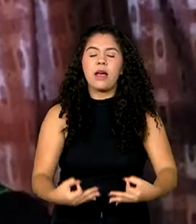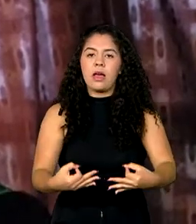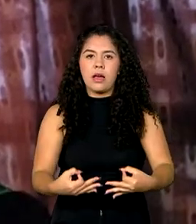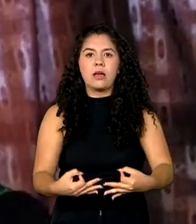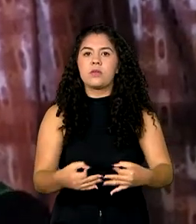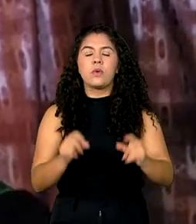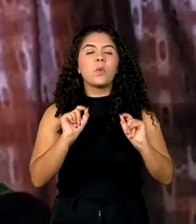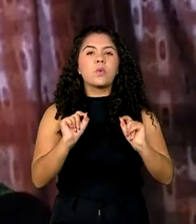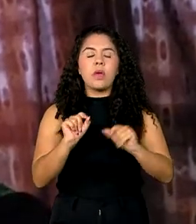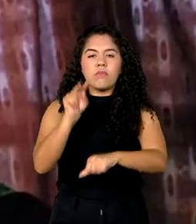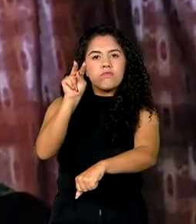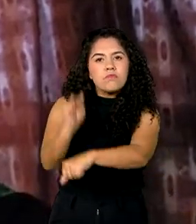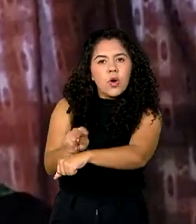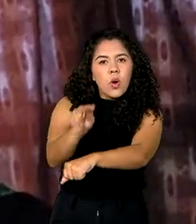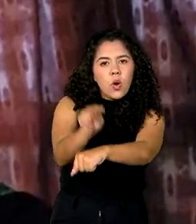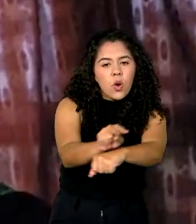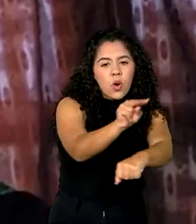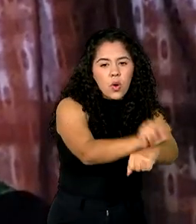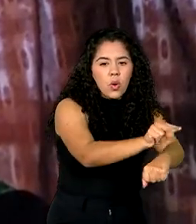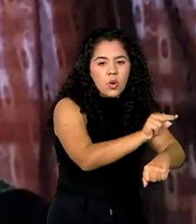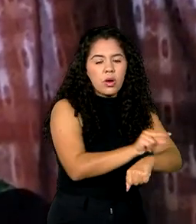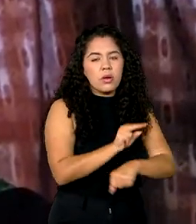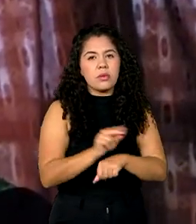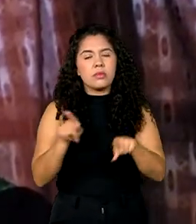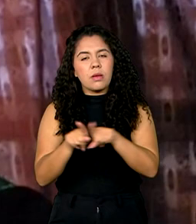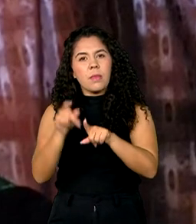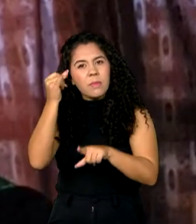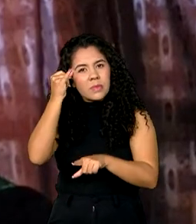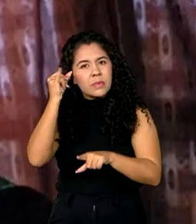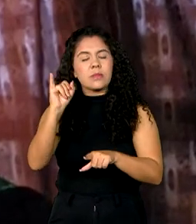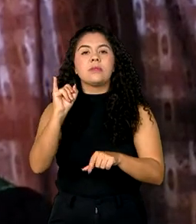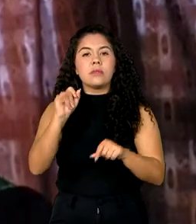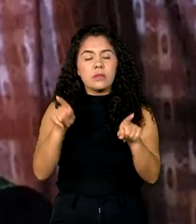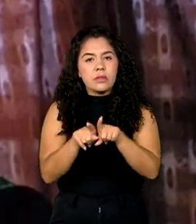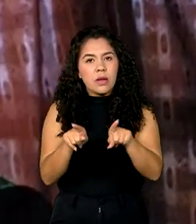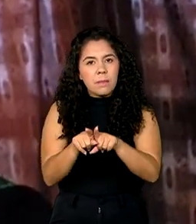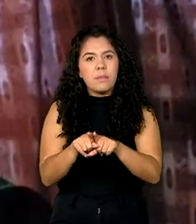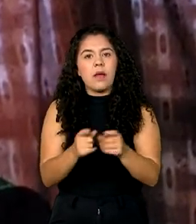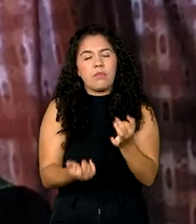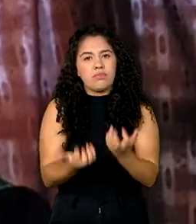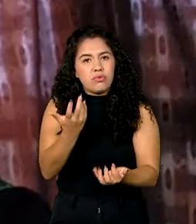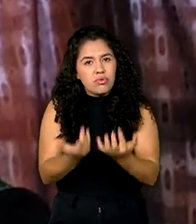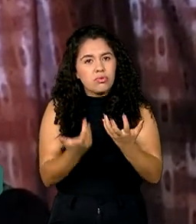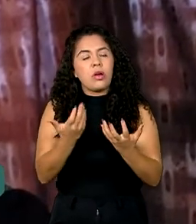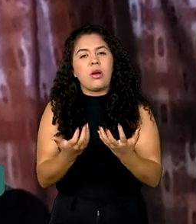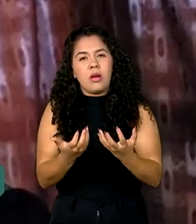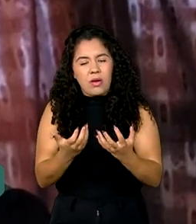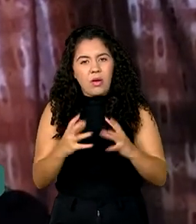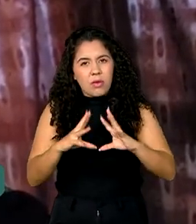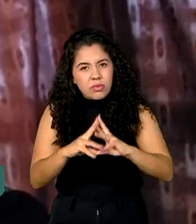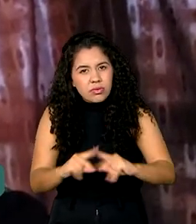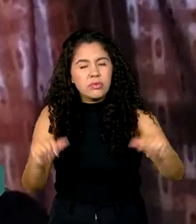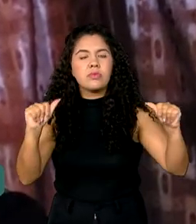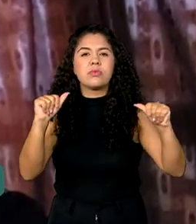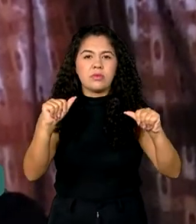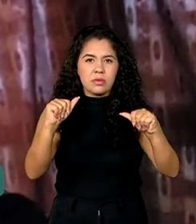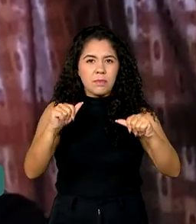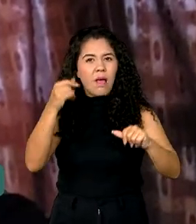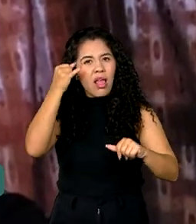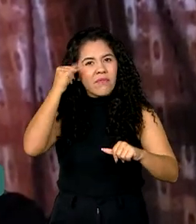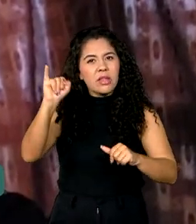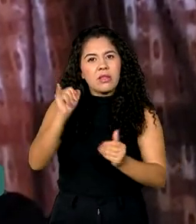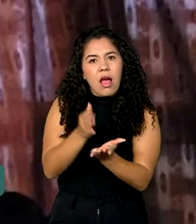agir de maneira preventiva no combate dos incêndios aqui na Bolívia, para evitar que eles